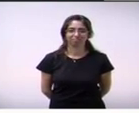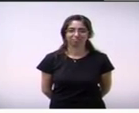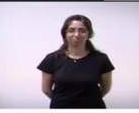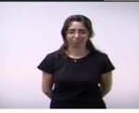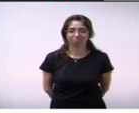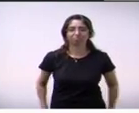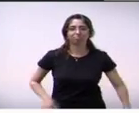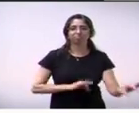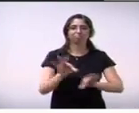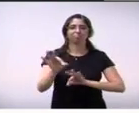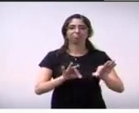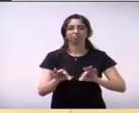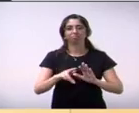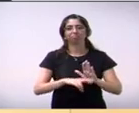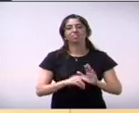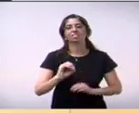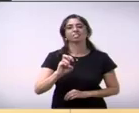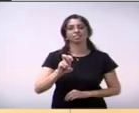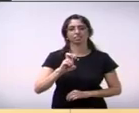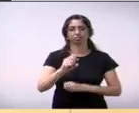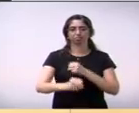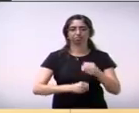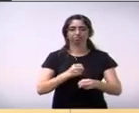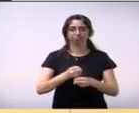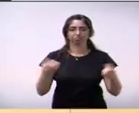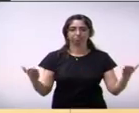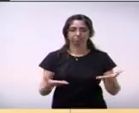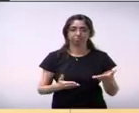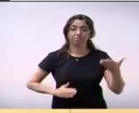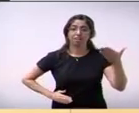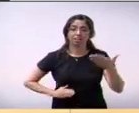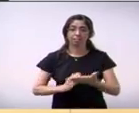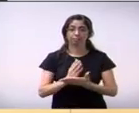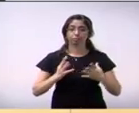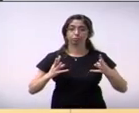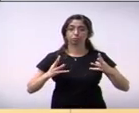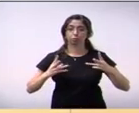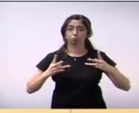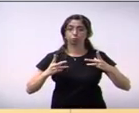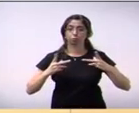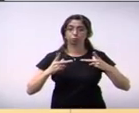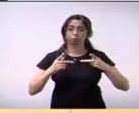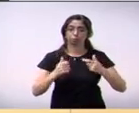O projeto de resolução número 05, barra 16 foi aprovado por unanimidade.